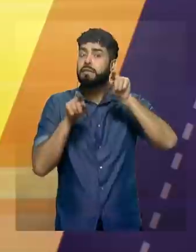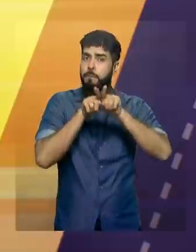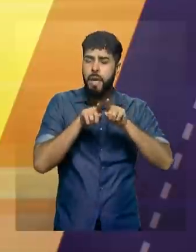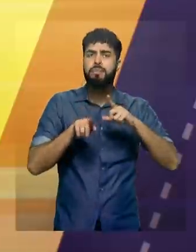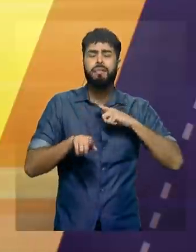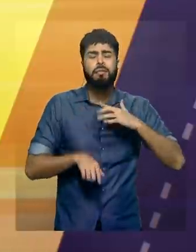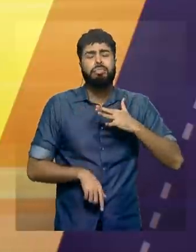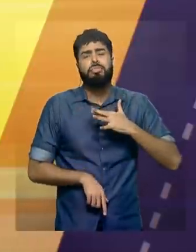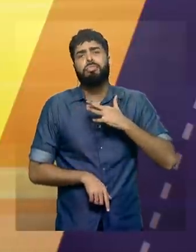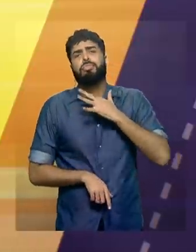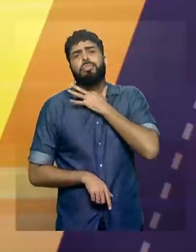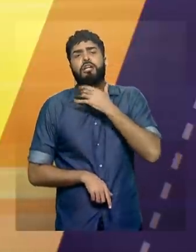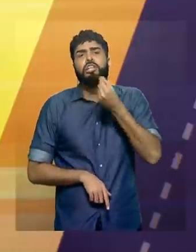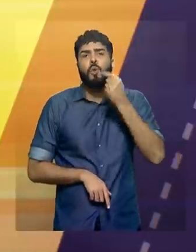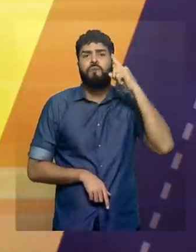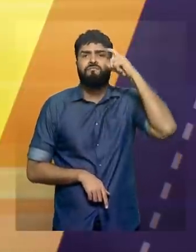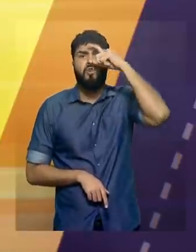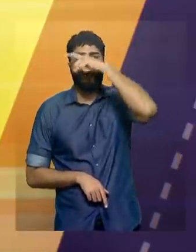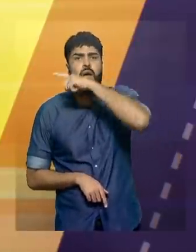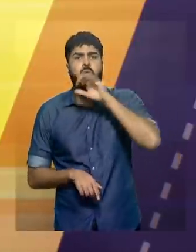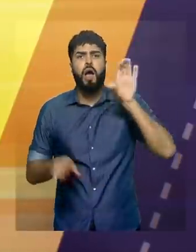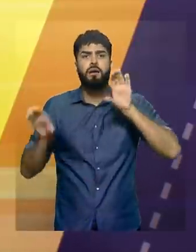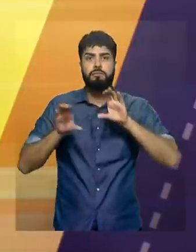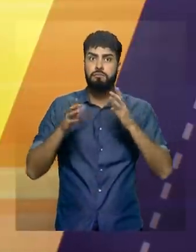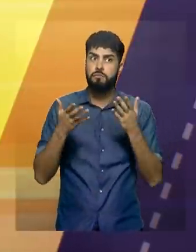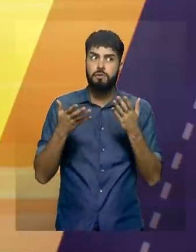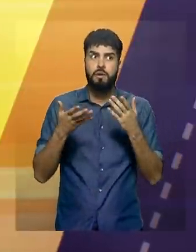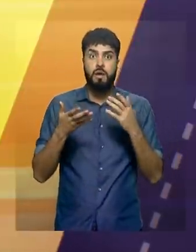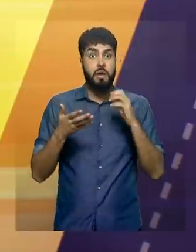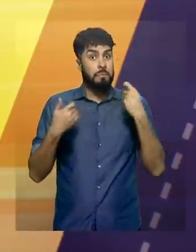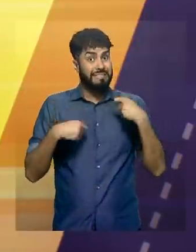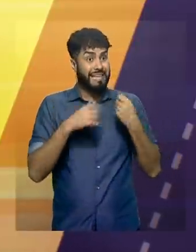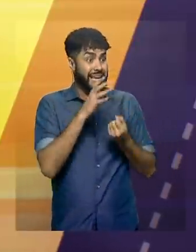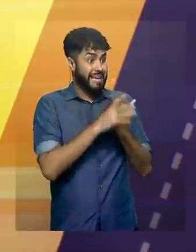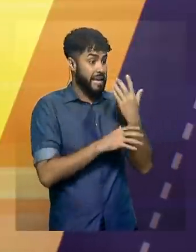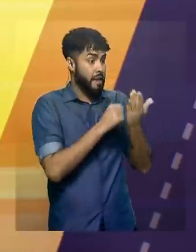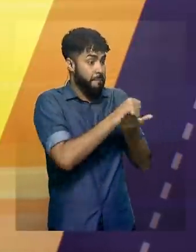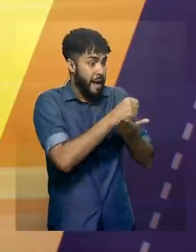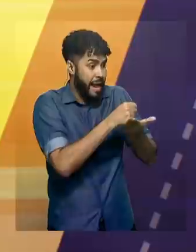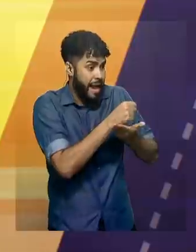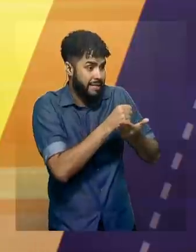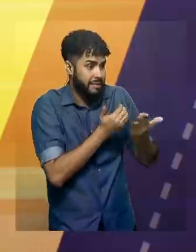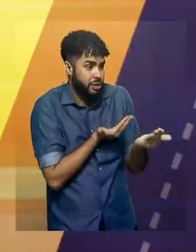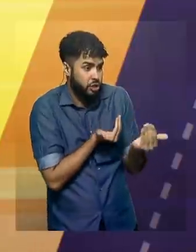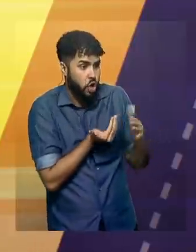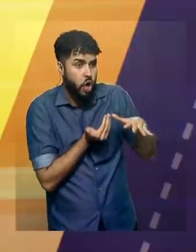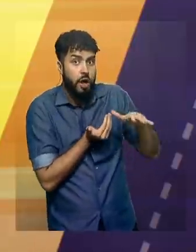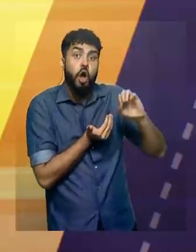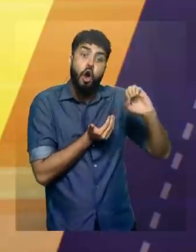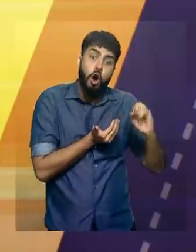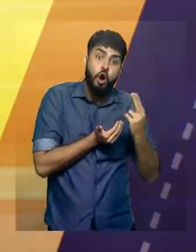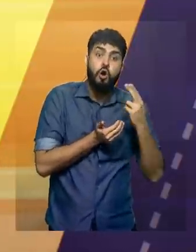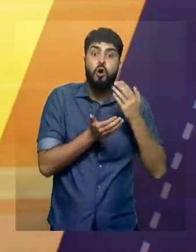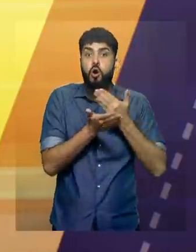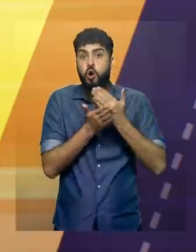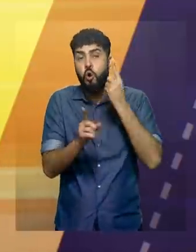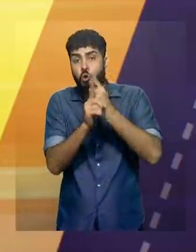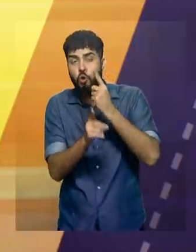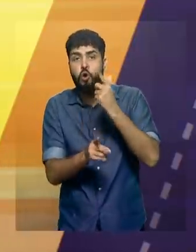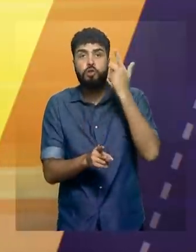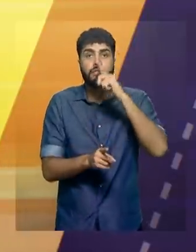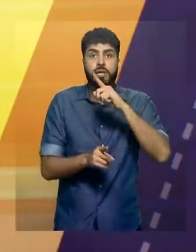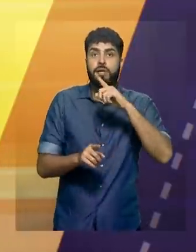carência por dinheiro. Ou você forma nas divisões de base, ou você consegue descobrir um